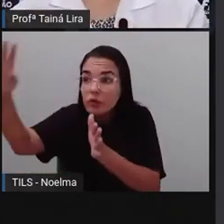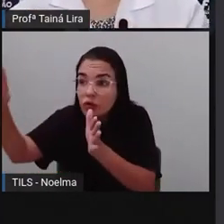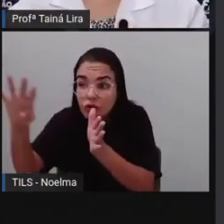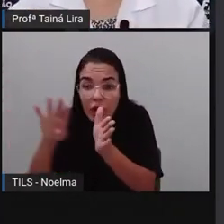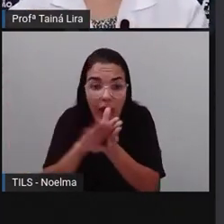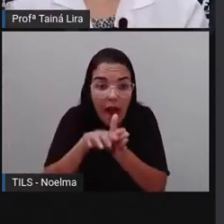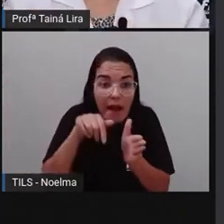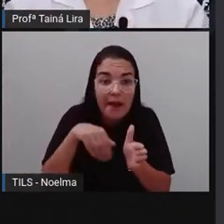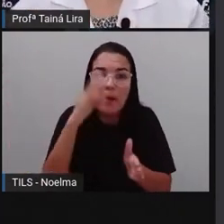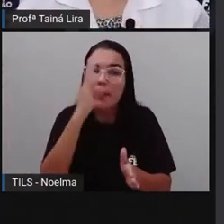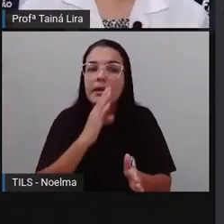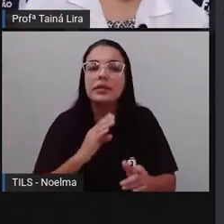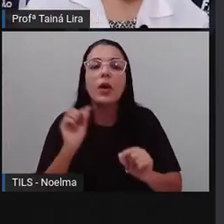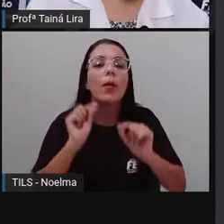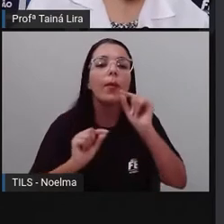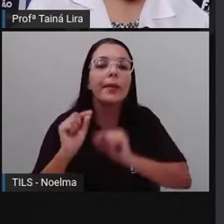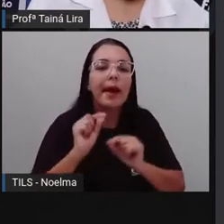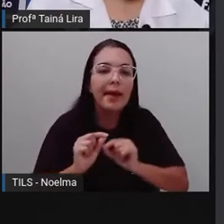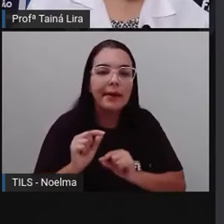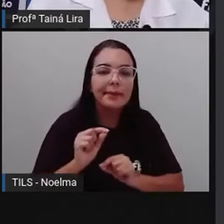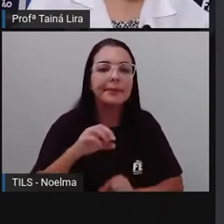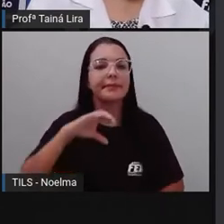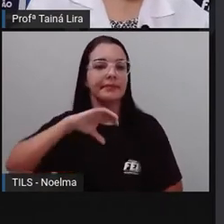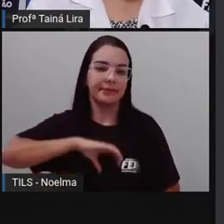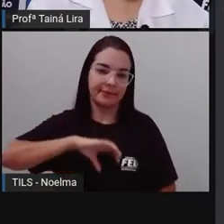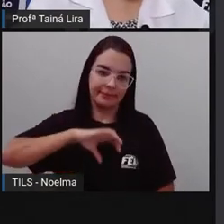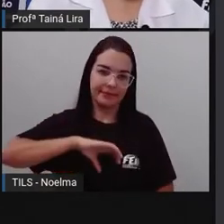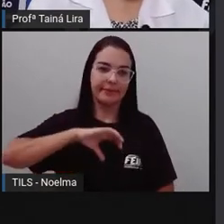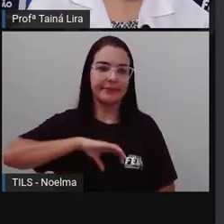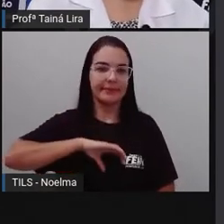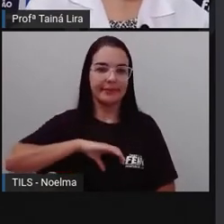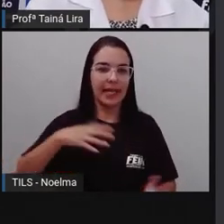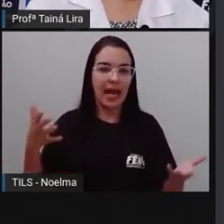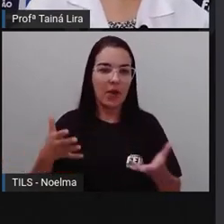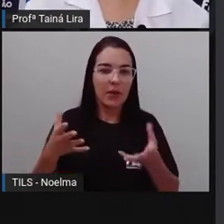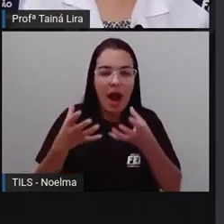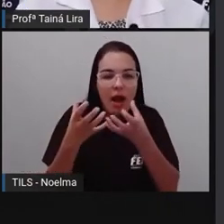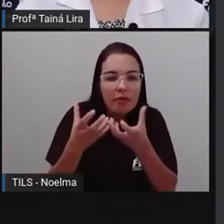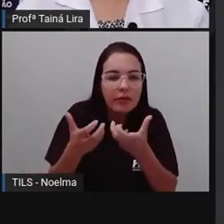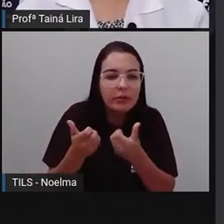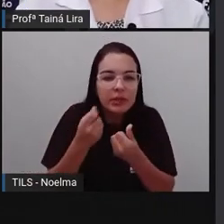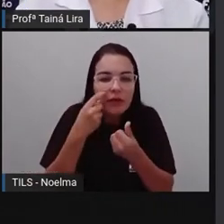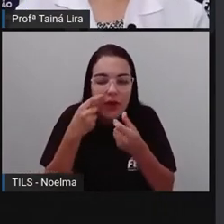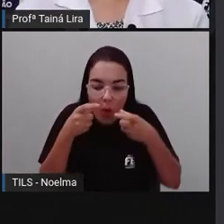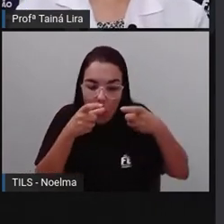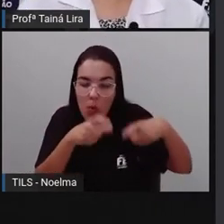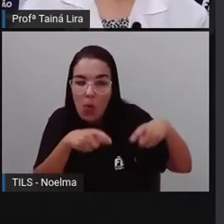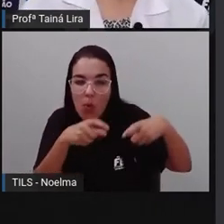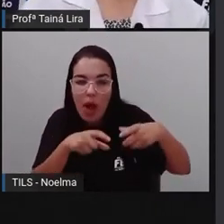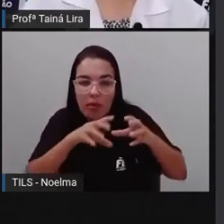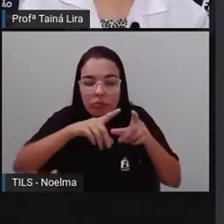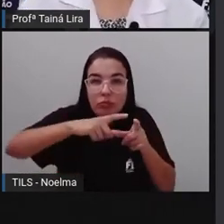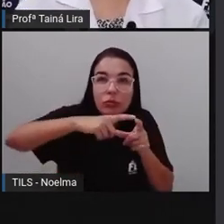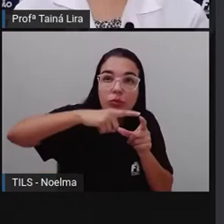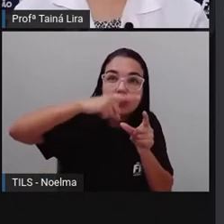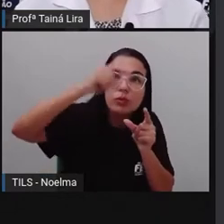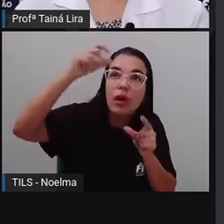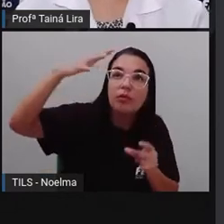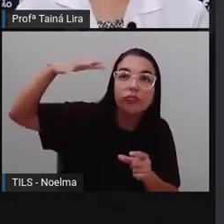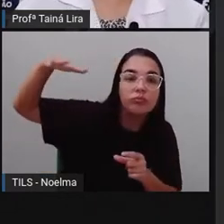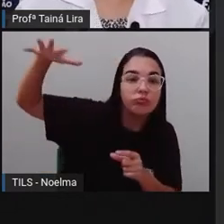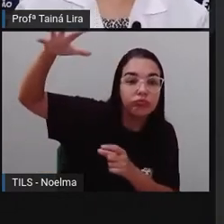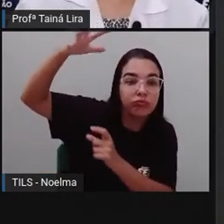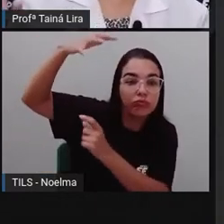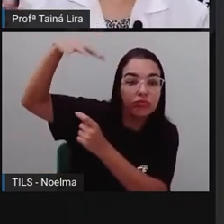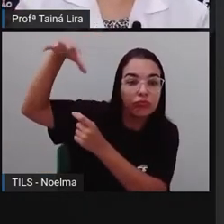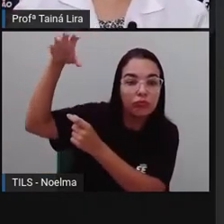portugueses, tá? Que vieram lá de Portugal. Então, vamos localizar aqui, Portugal, lá no planeta Terra.